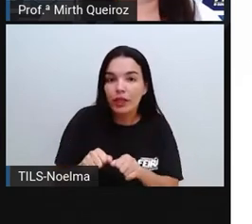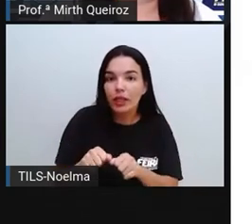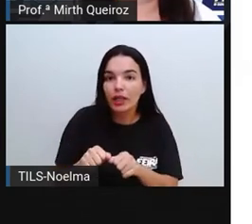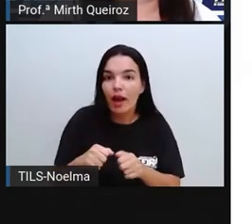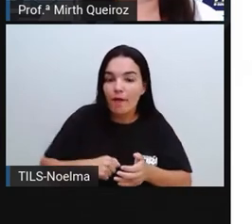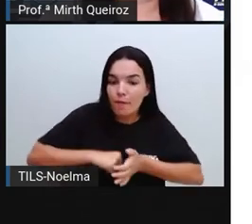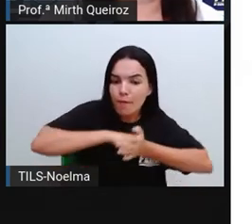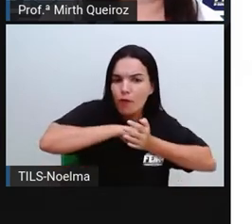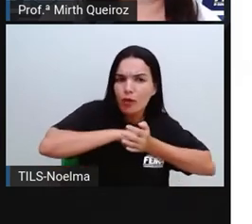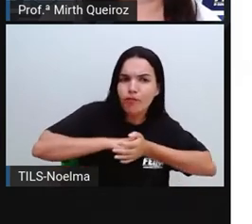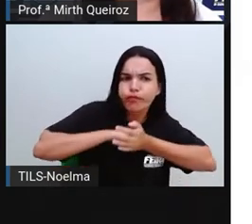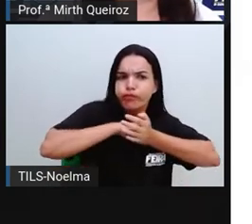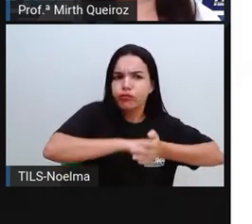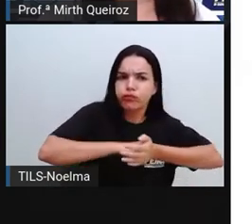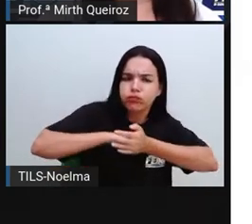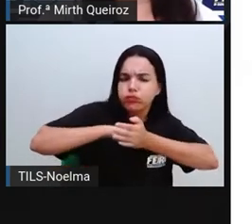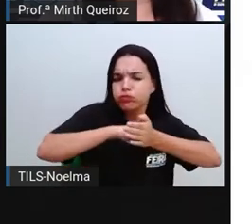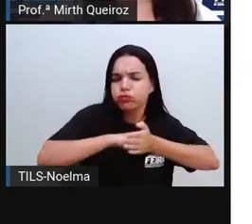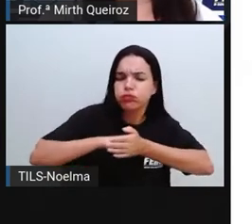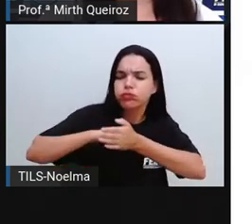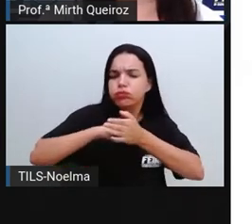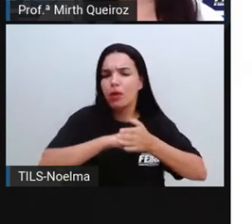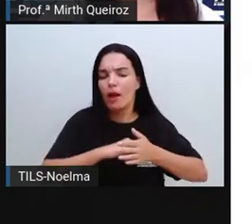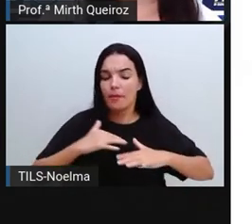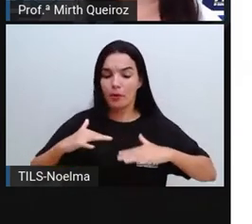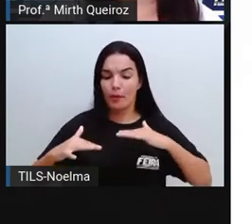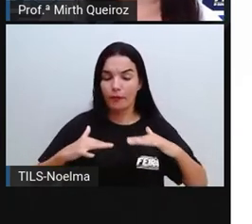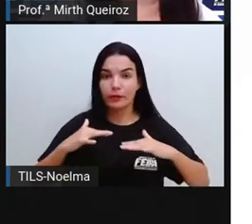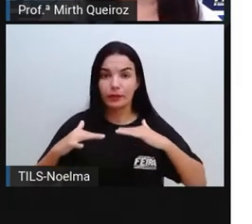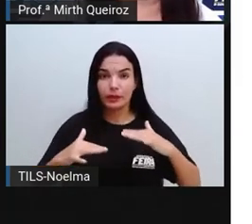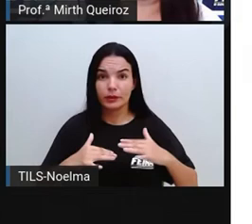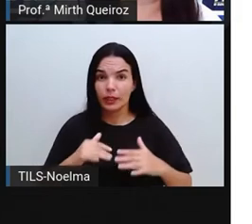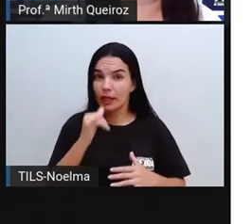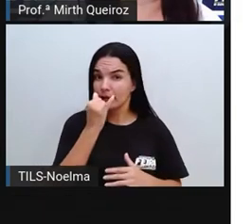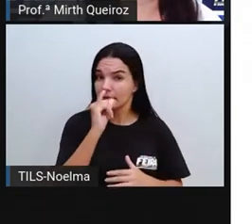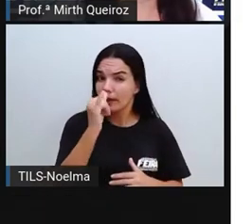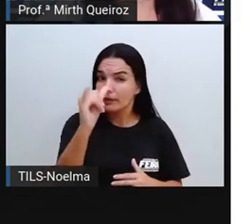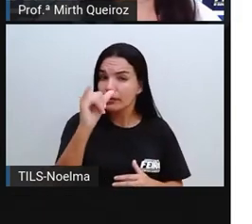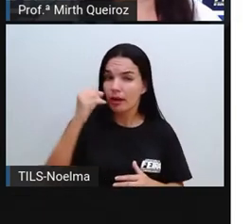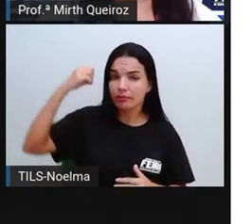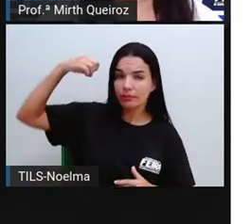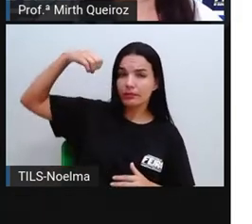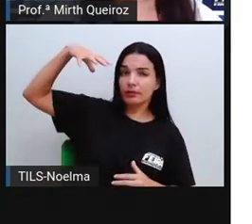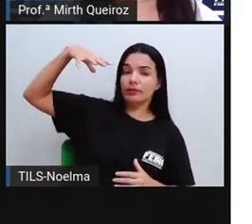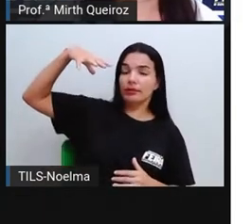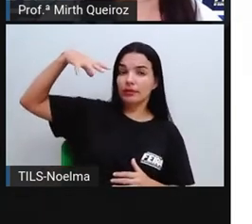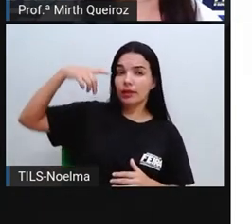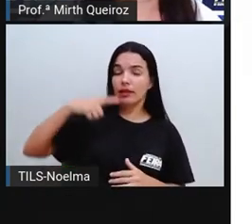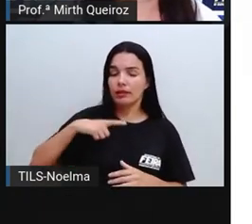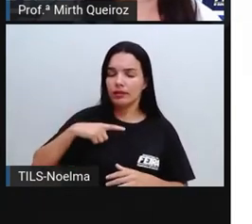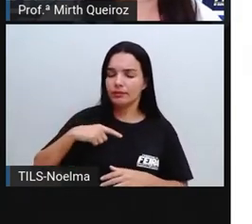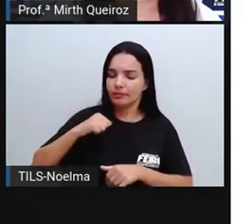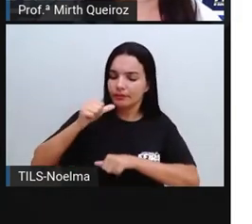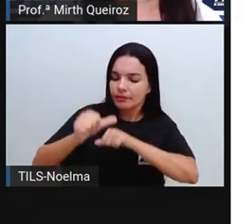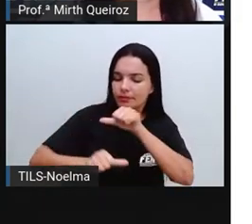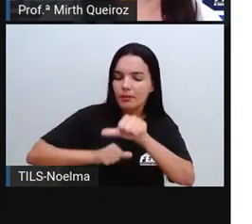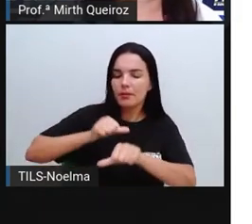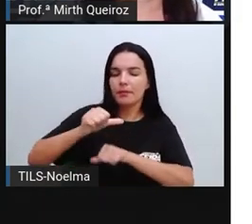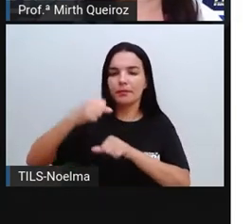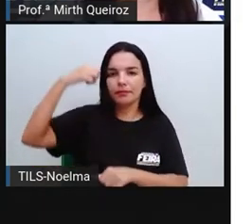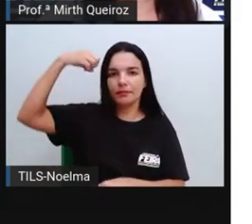elétrica, né? A energia cinética é aquela que partir do movimento, e a partir desse movimento da água ali, vai dar origem aí à energia